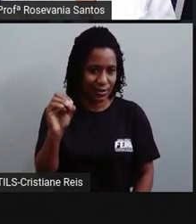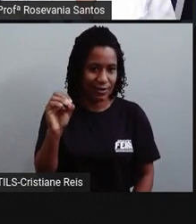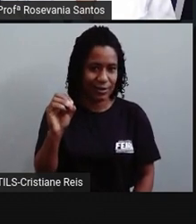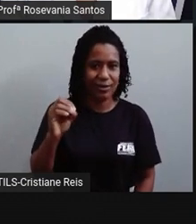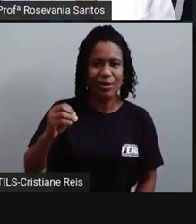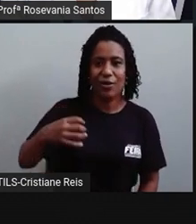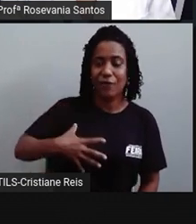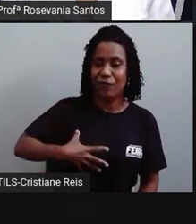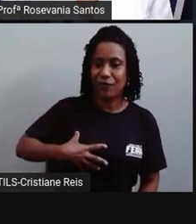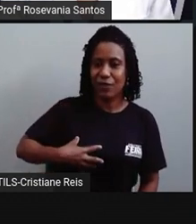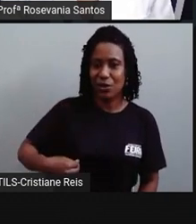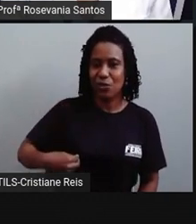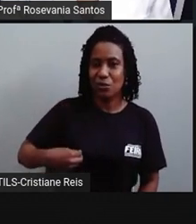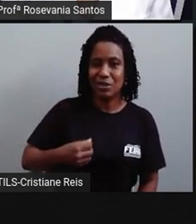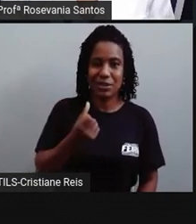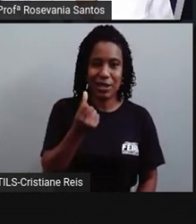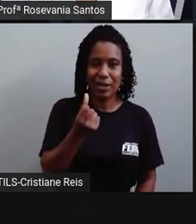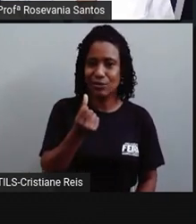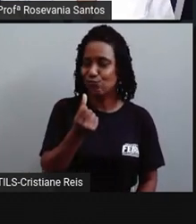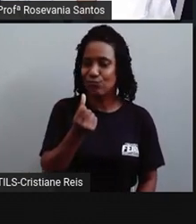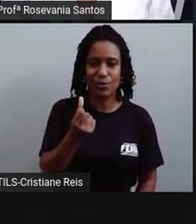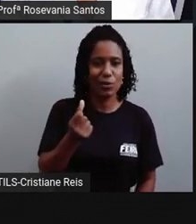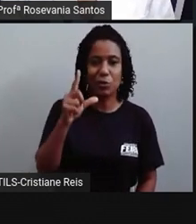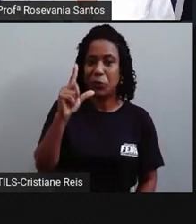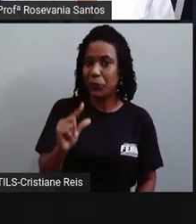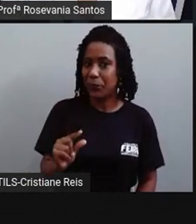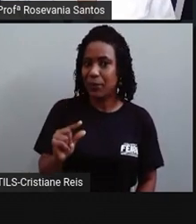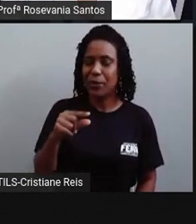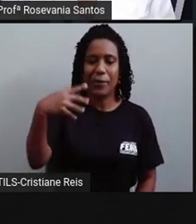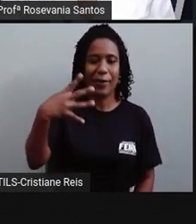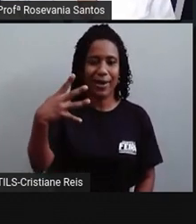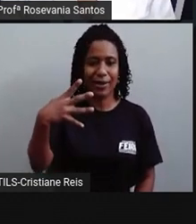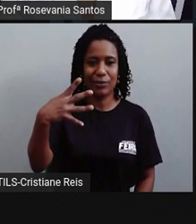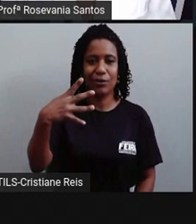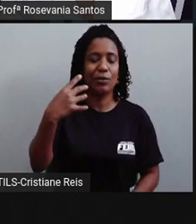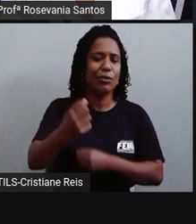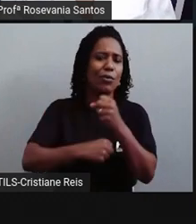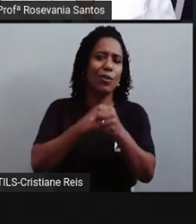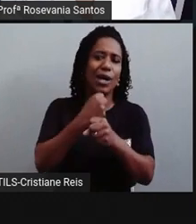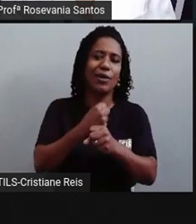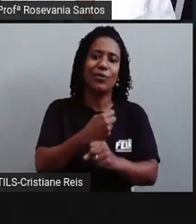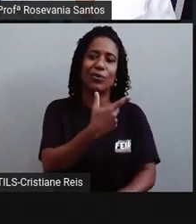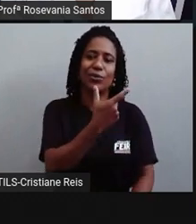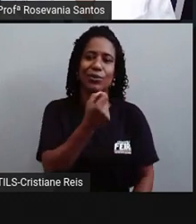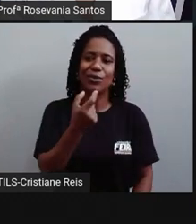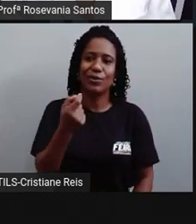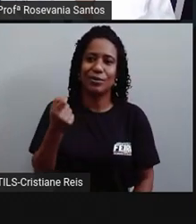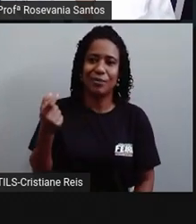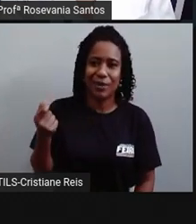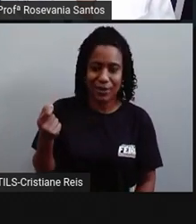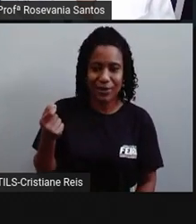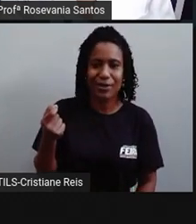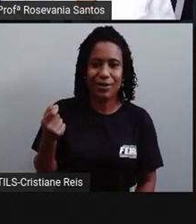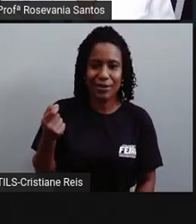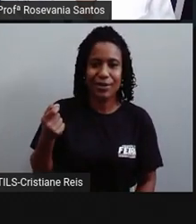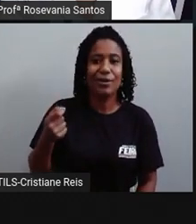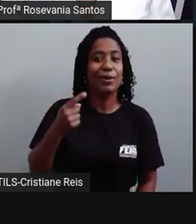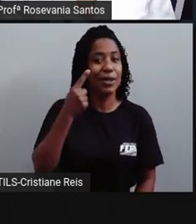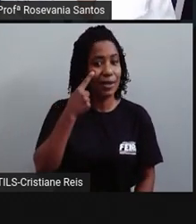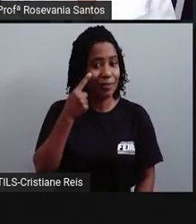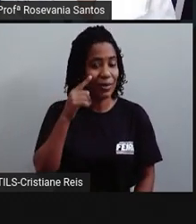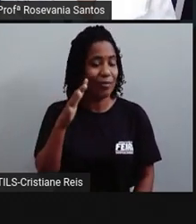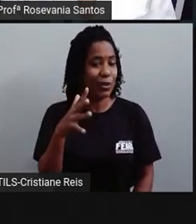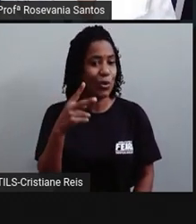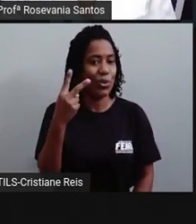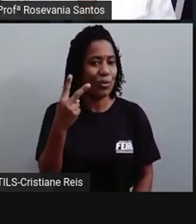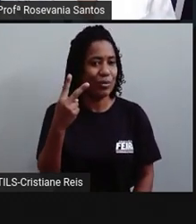dois filhos, passaram a ser quatro crianças. Nos anos 2000, chegamos ao patamar de dois filhos.